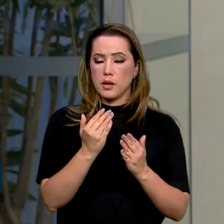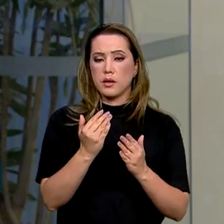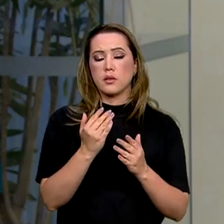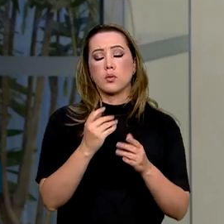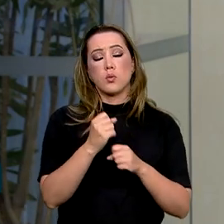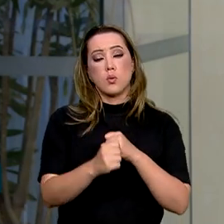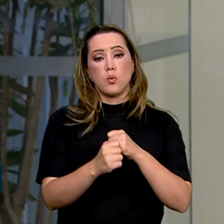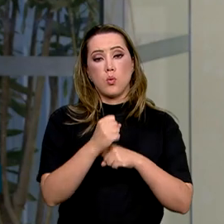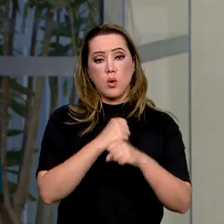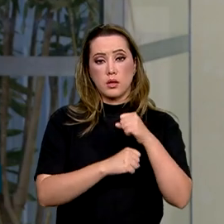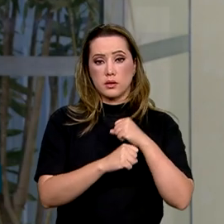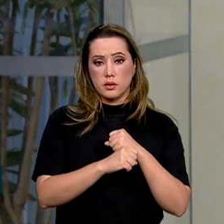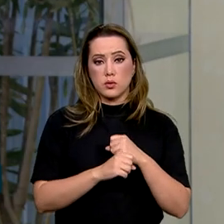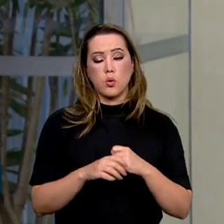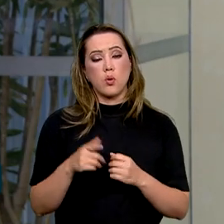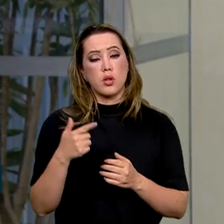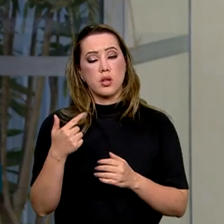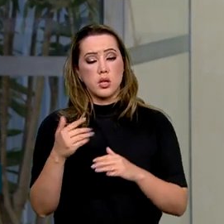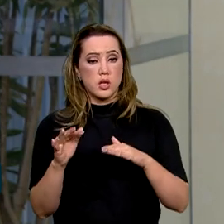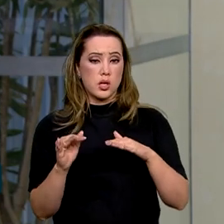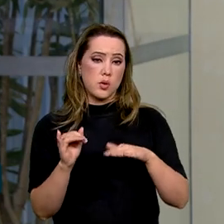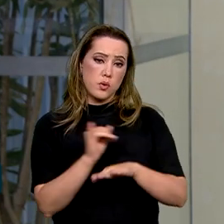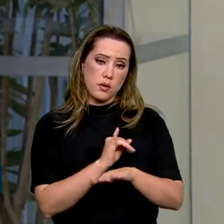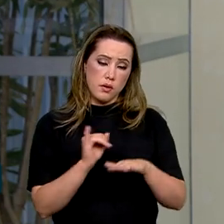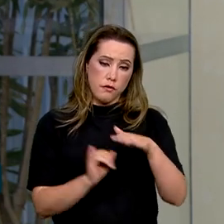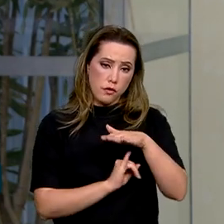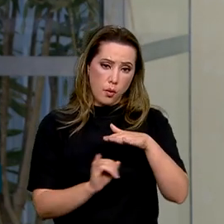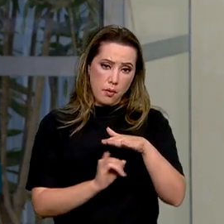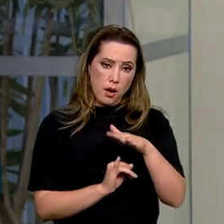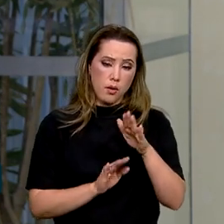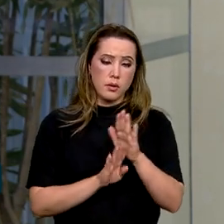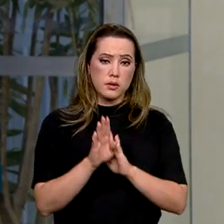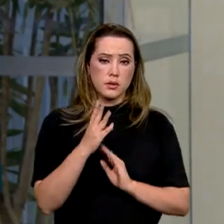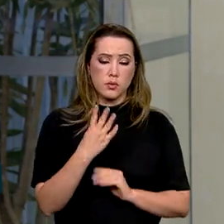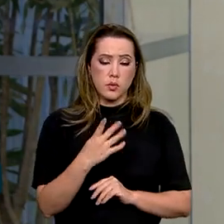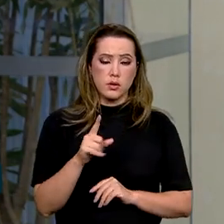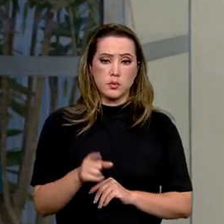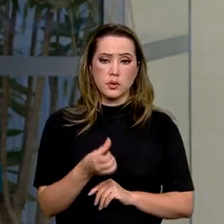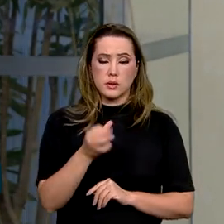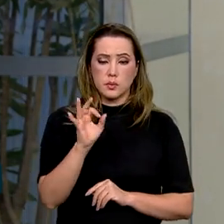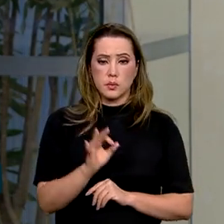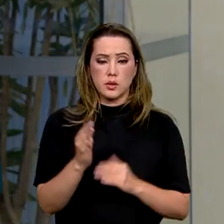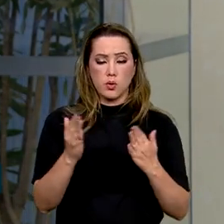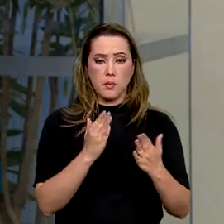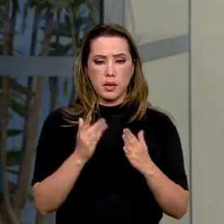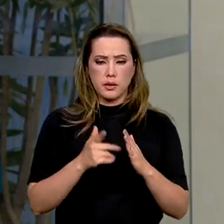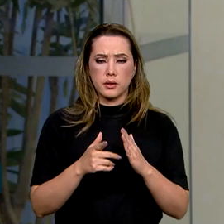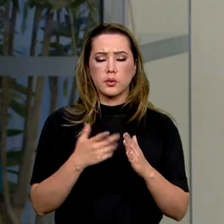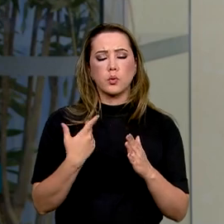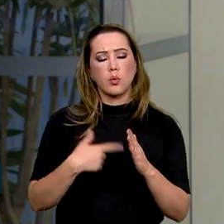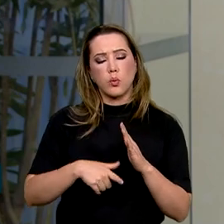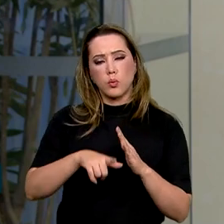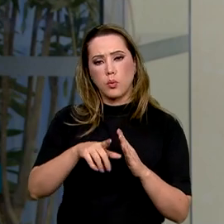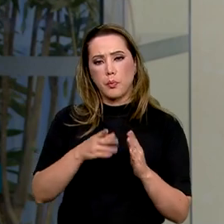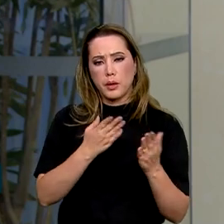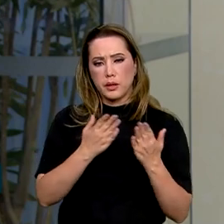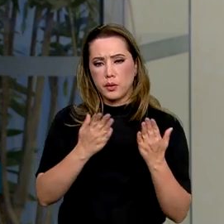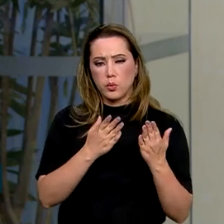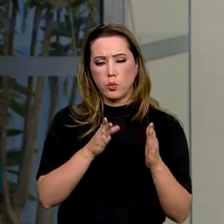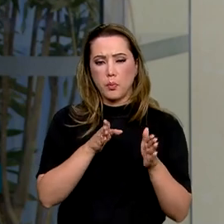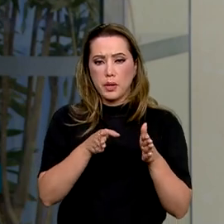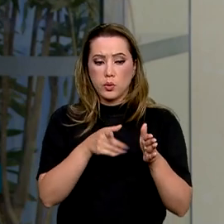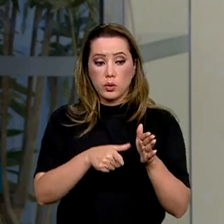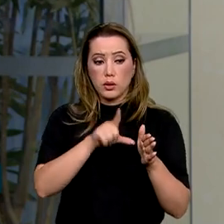assinada cresceu 4% em relação ao trimestre anterior. O IBGE mede também aquelas pessoas que estão